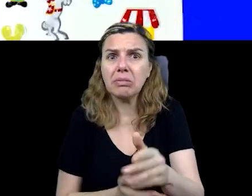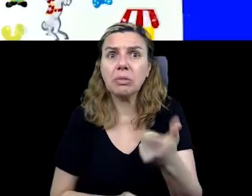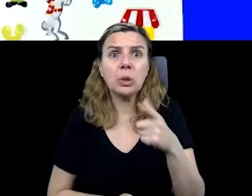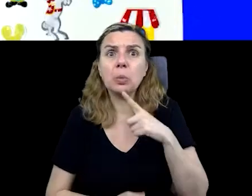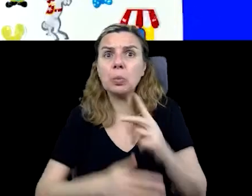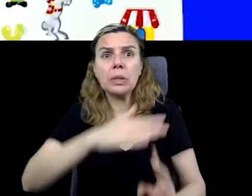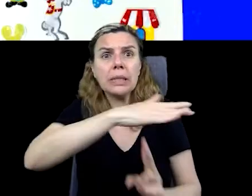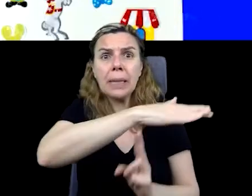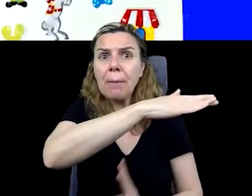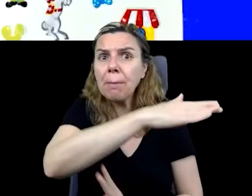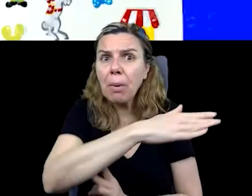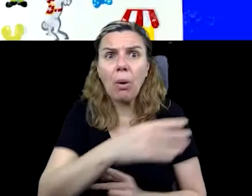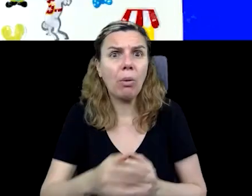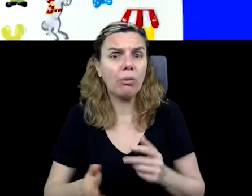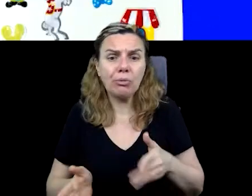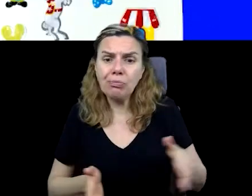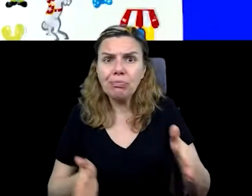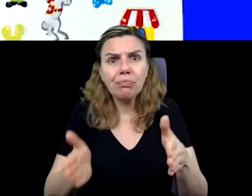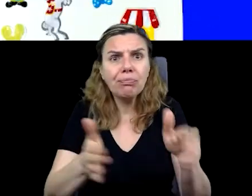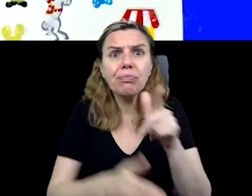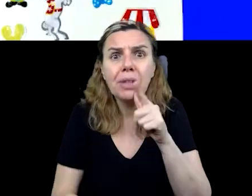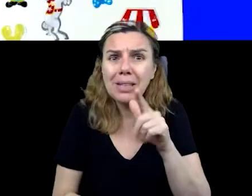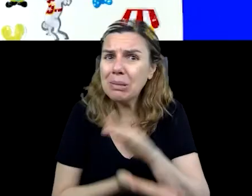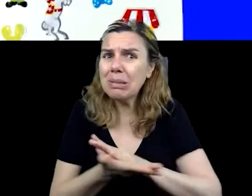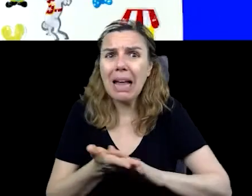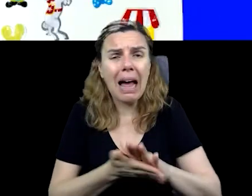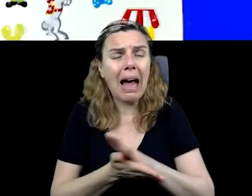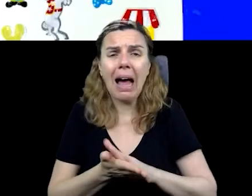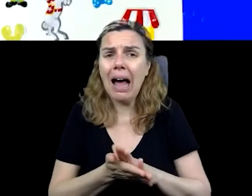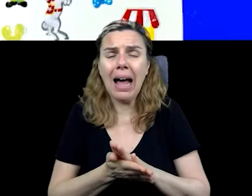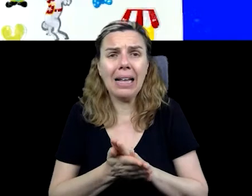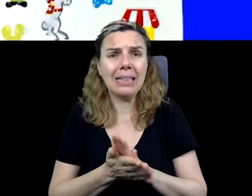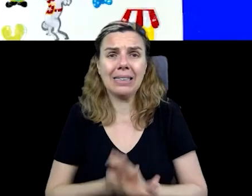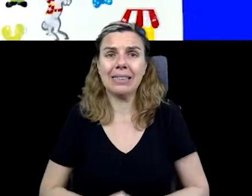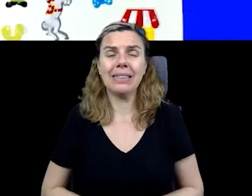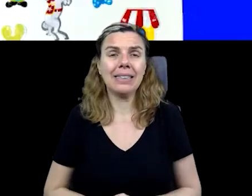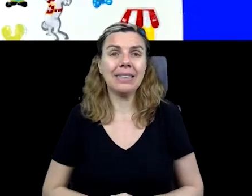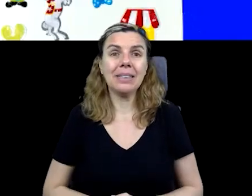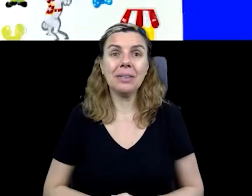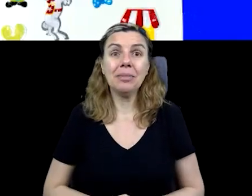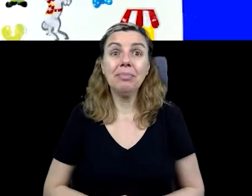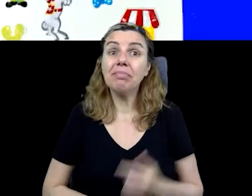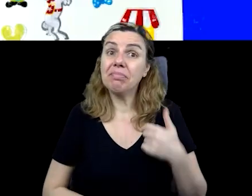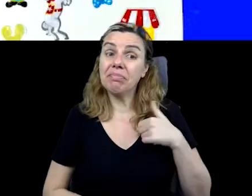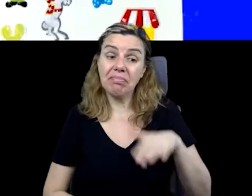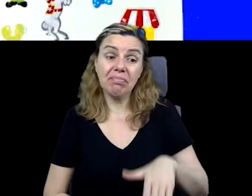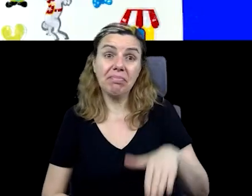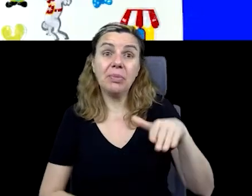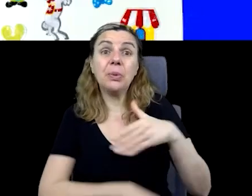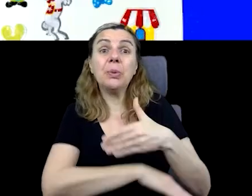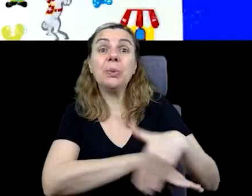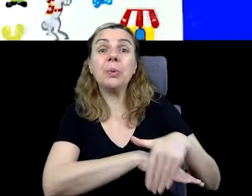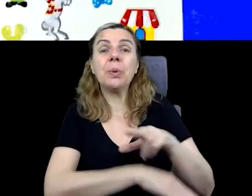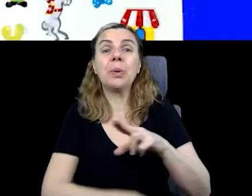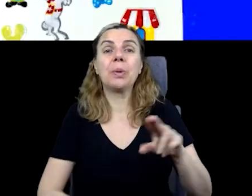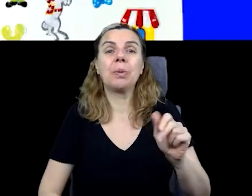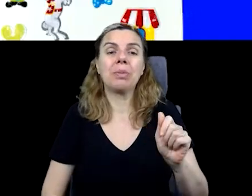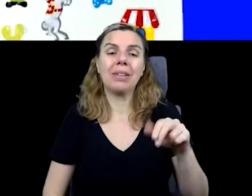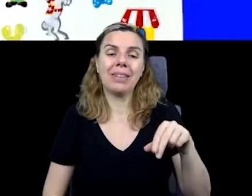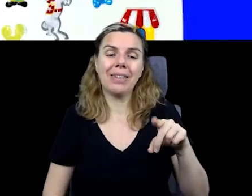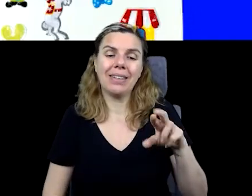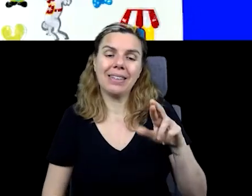ponte e nem rio. Ou seja, nada separa. Eu cresci na Rua dos Andradas,